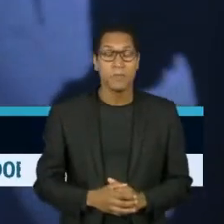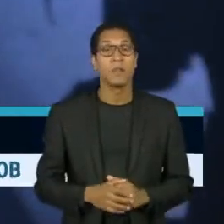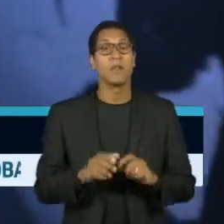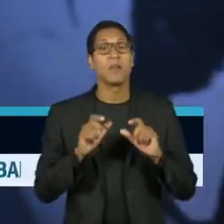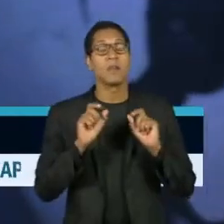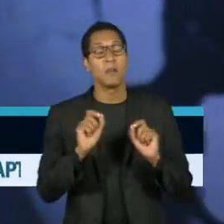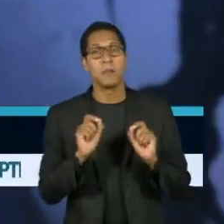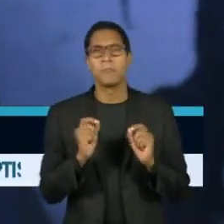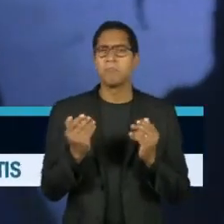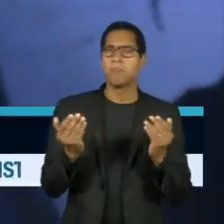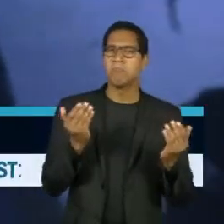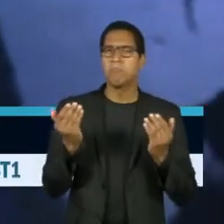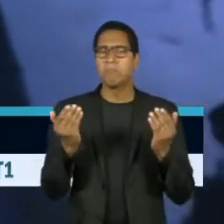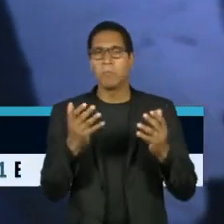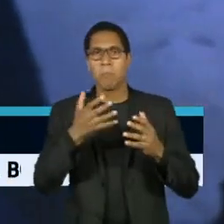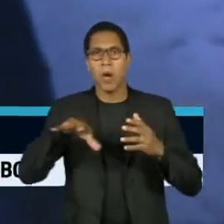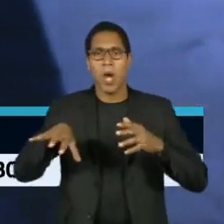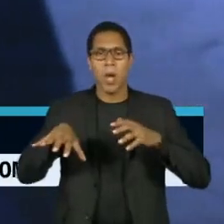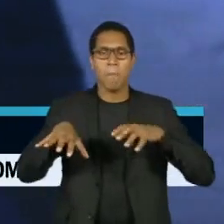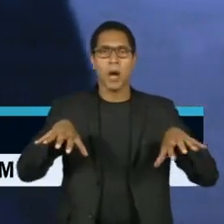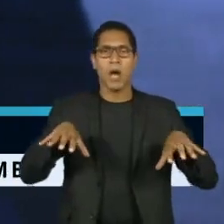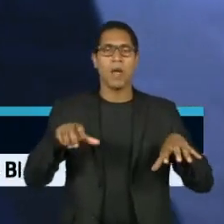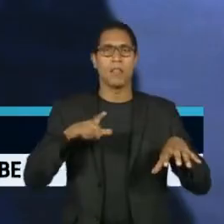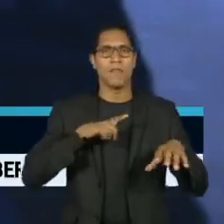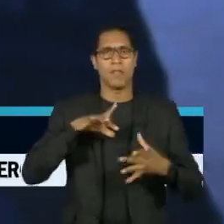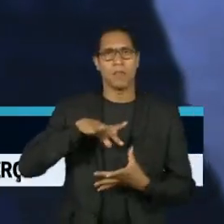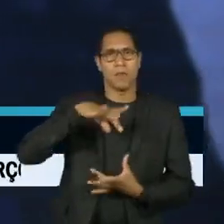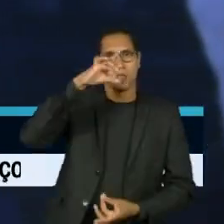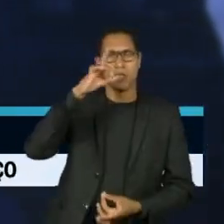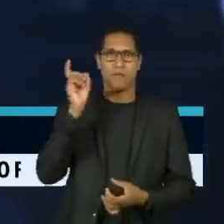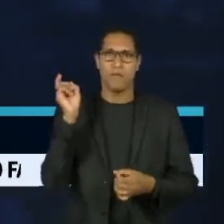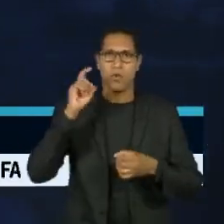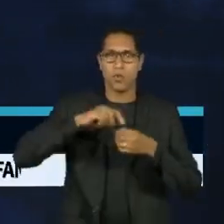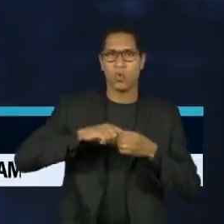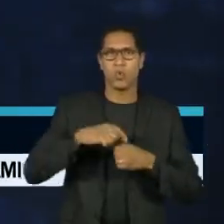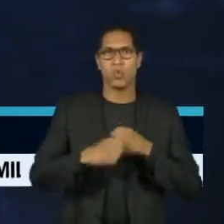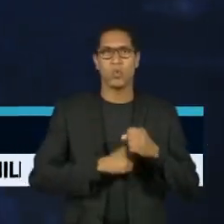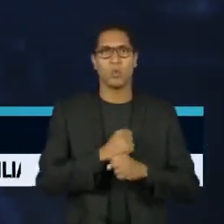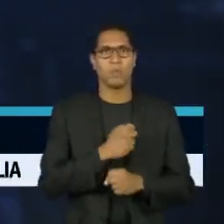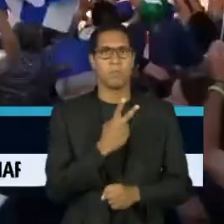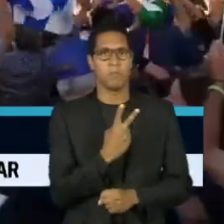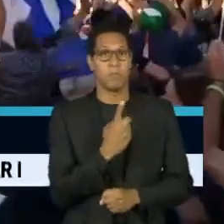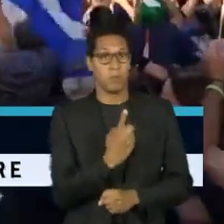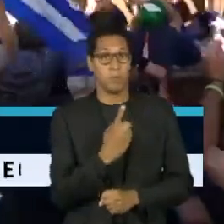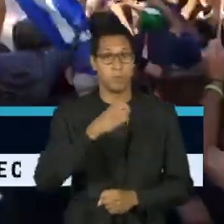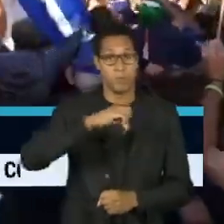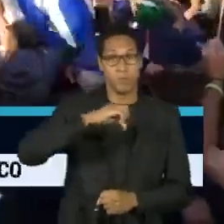incerto e polarizado desde a volta da democracia no país na década de 1990.